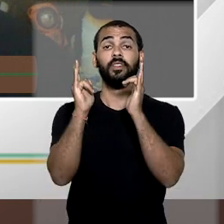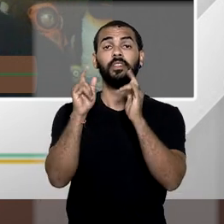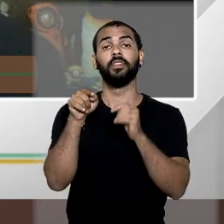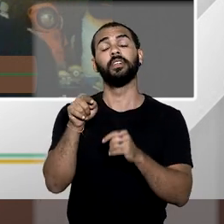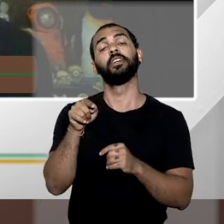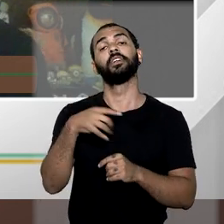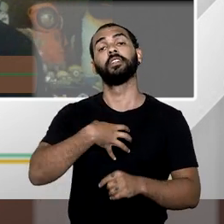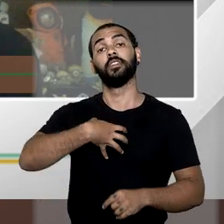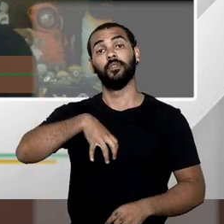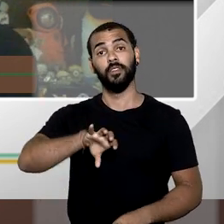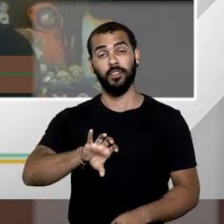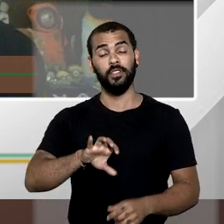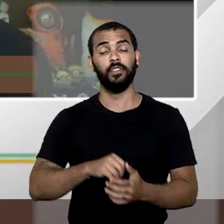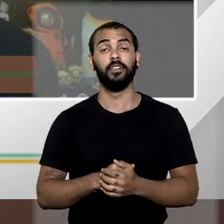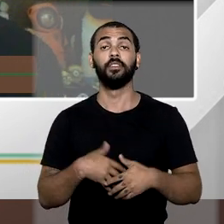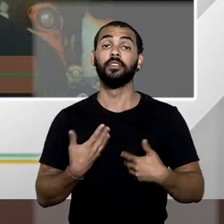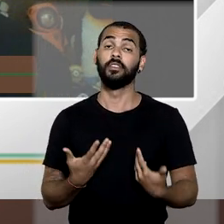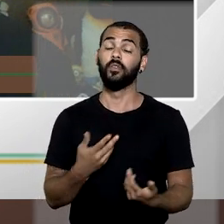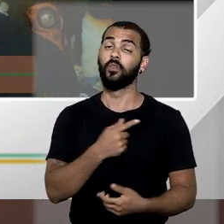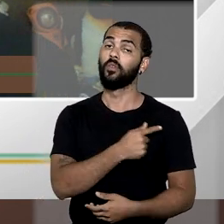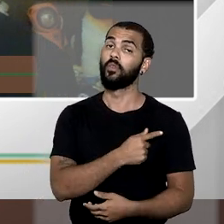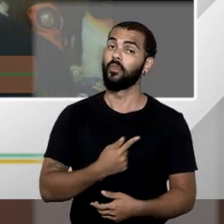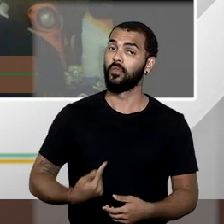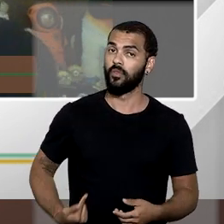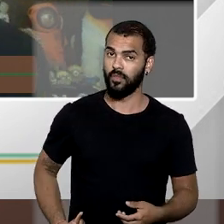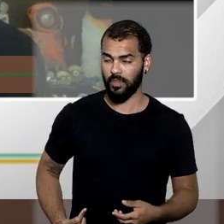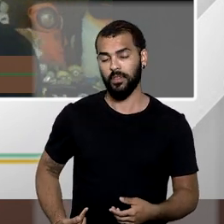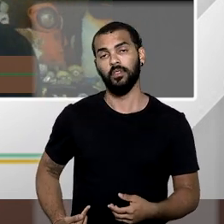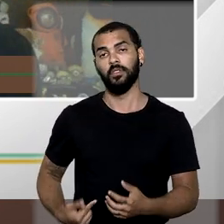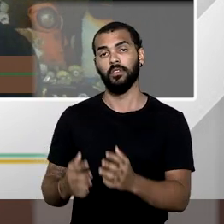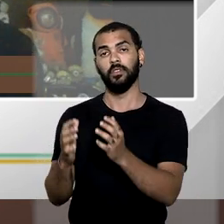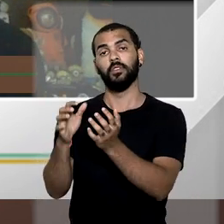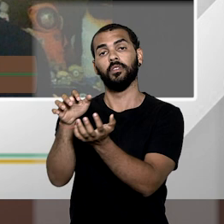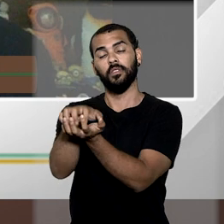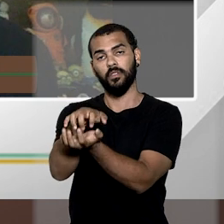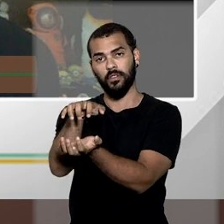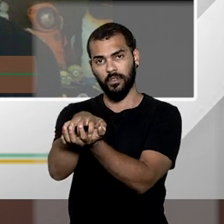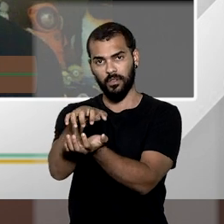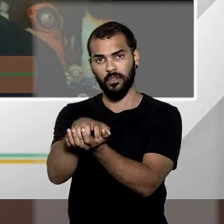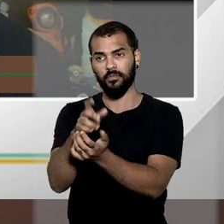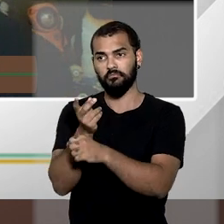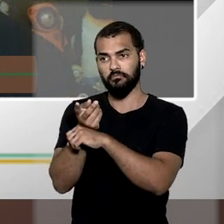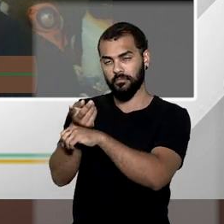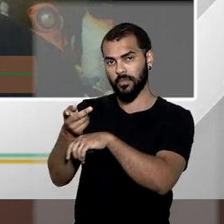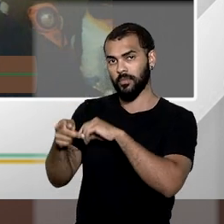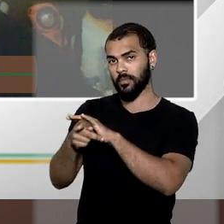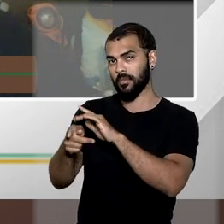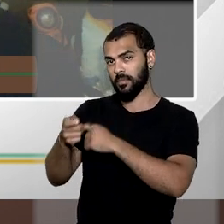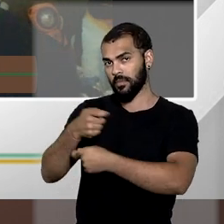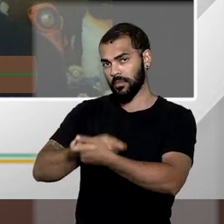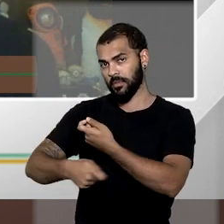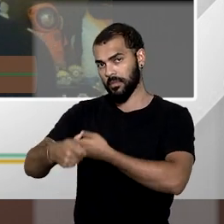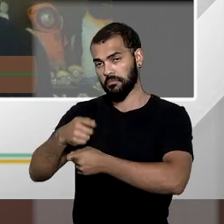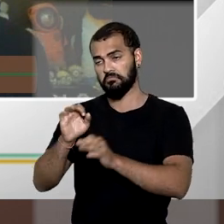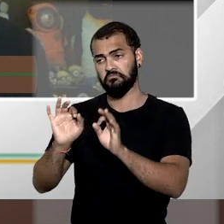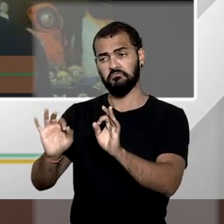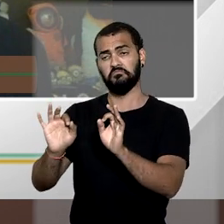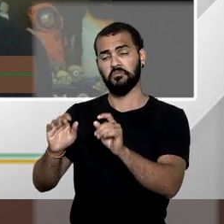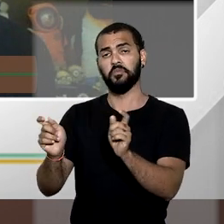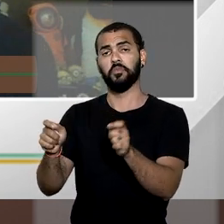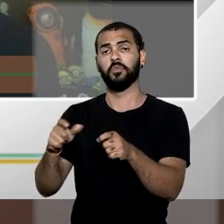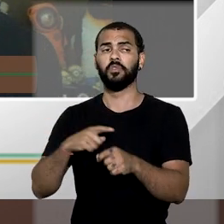Curiosamente, o governador de Pernambuco procurou um grande administrativista para sustentar o descabimento dessa